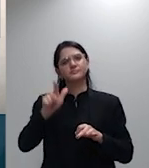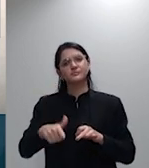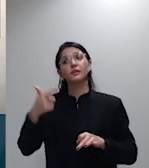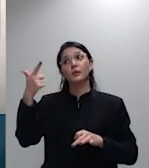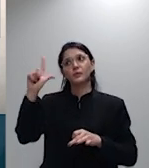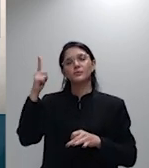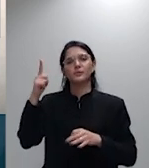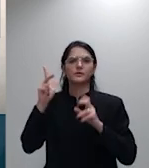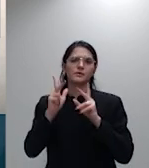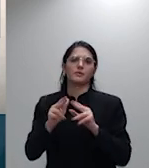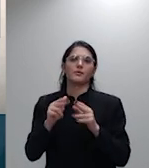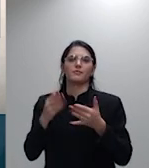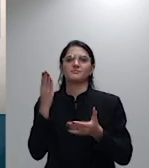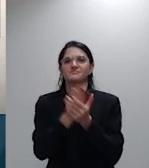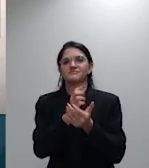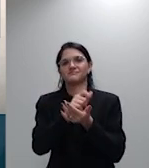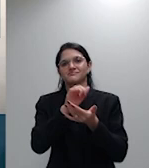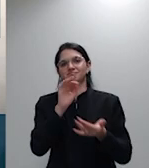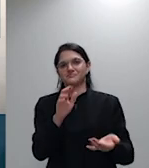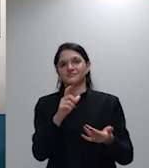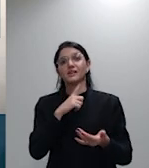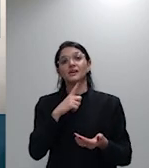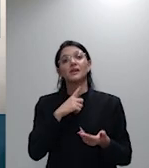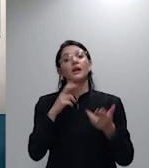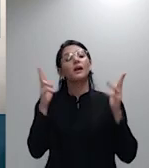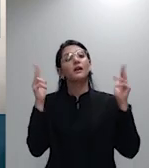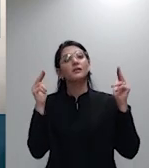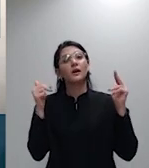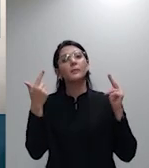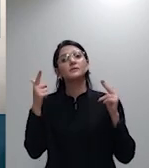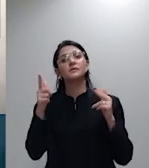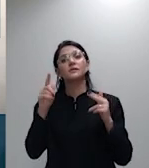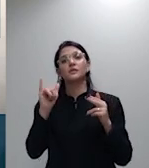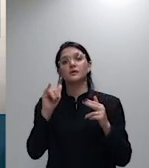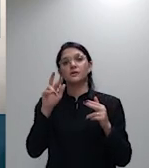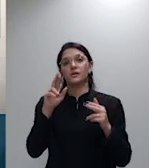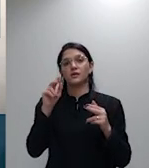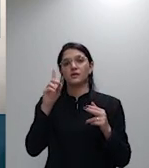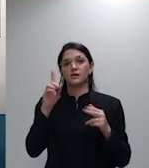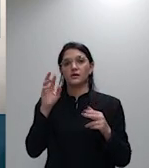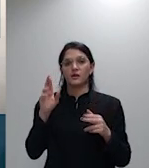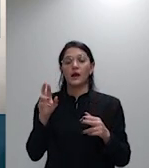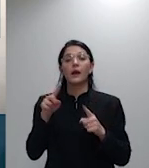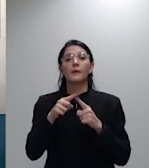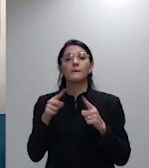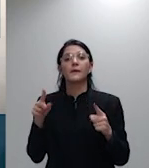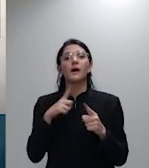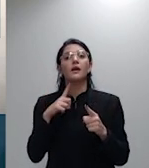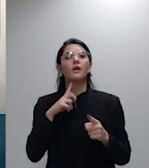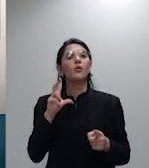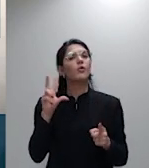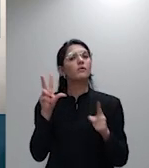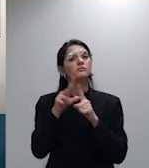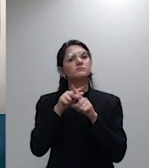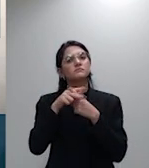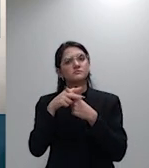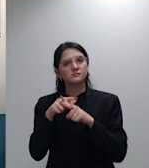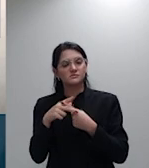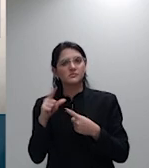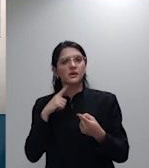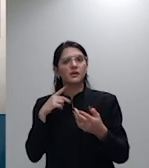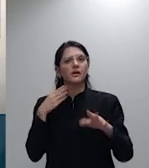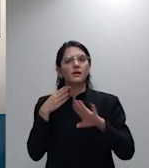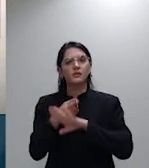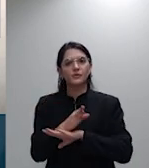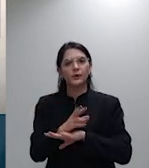Vários foram os temas tratados no IRDR, mas eu até ajustei depois o objeto do recurso especial ao tema efetivamente